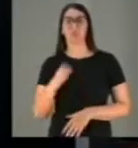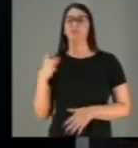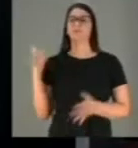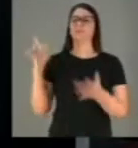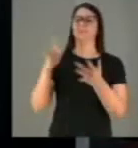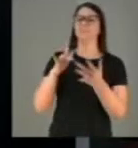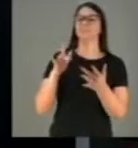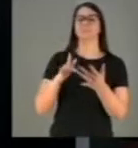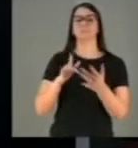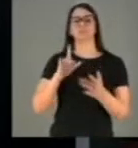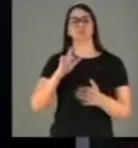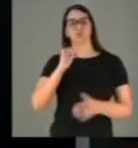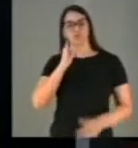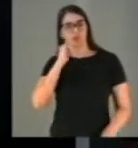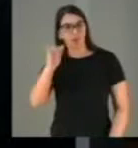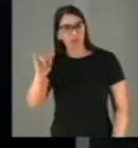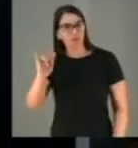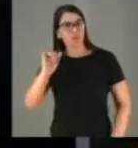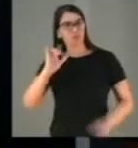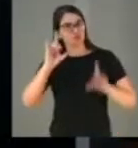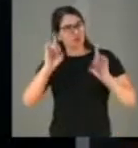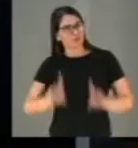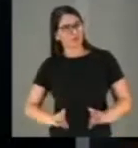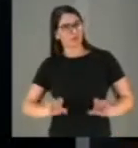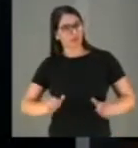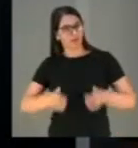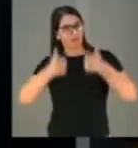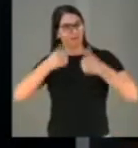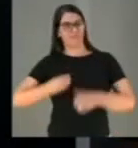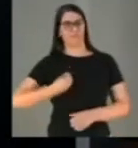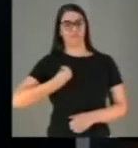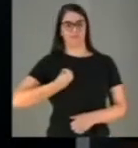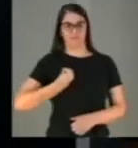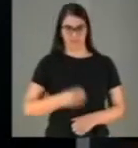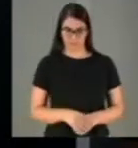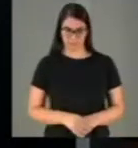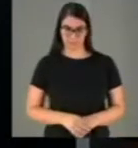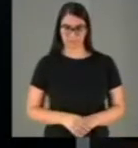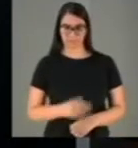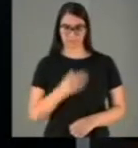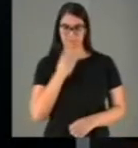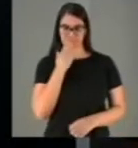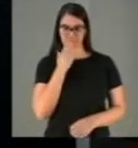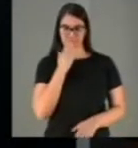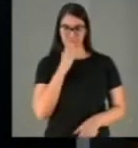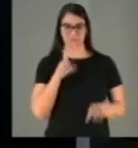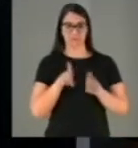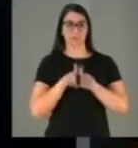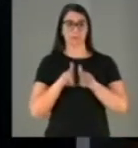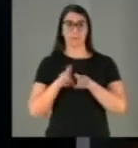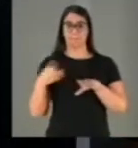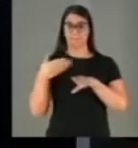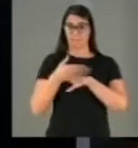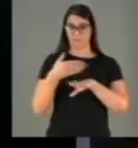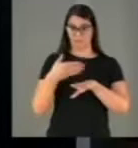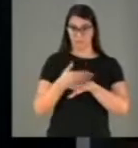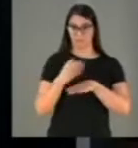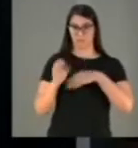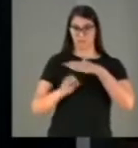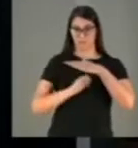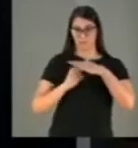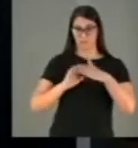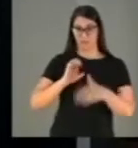de dignidade e qualidade de vida que é a energia elétrica. Aliás, a participação da Eletrobras na expansão